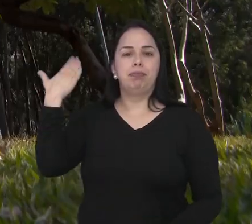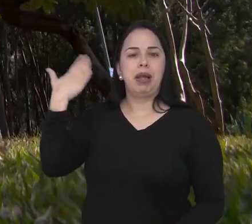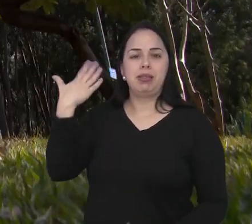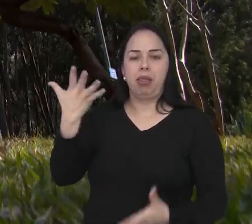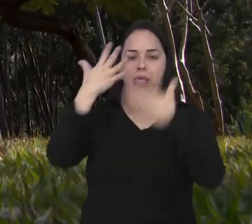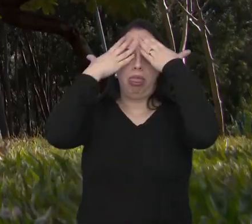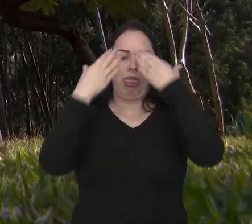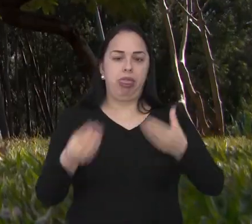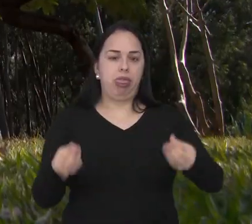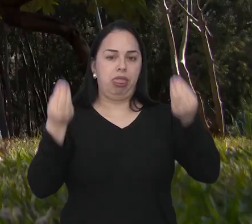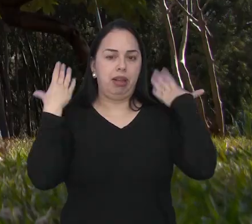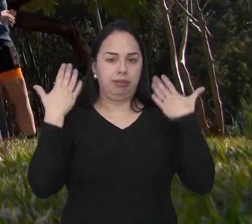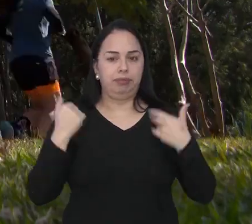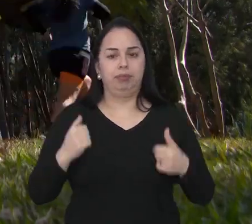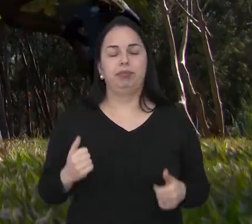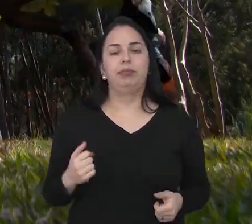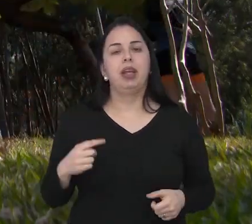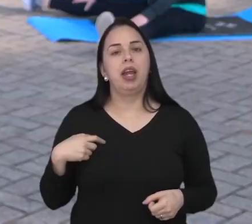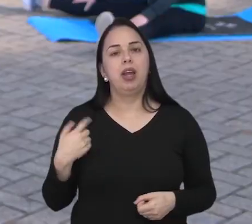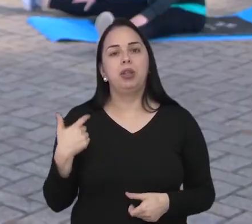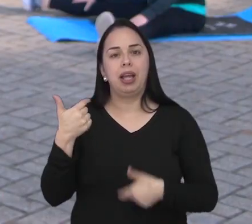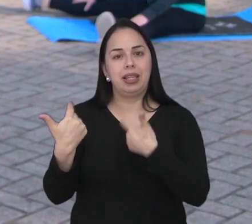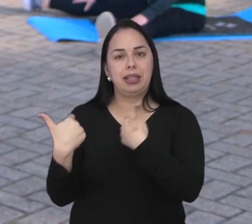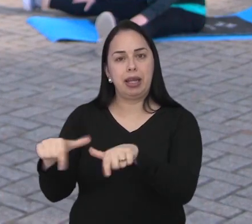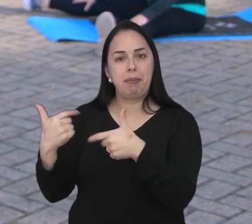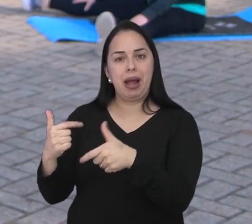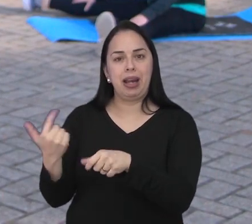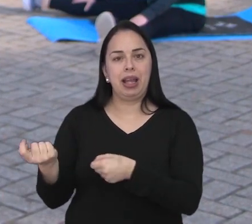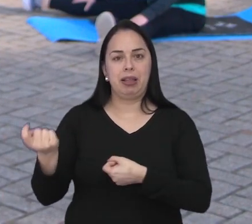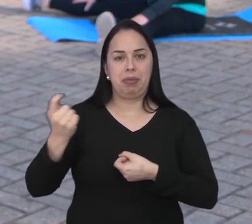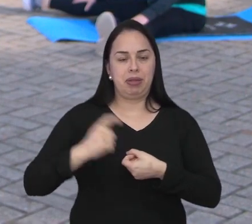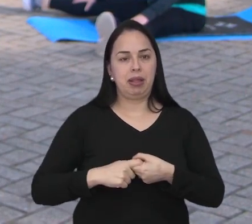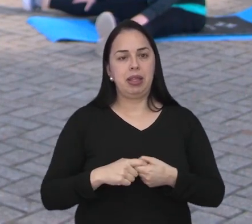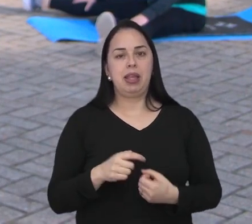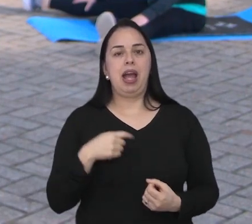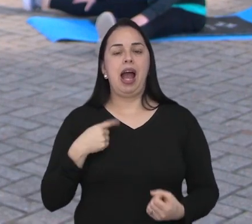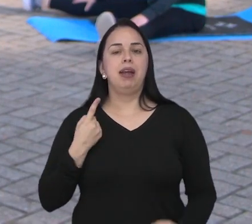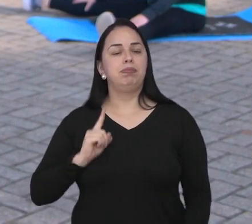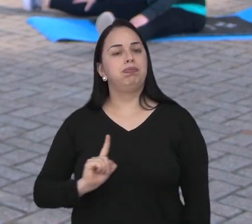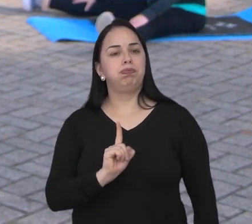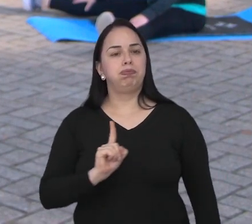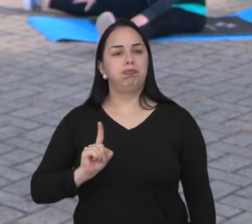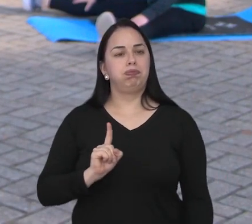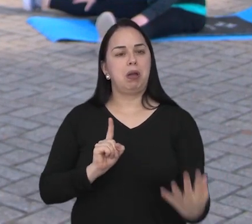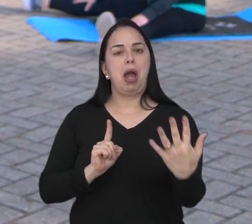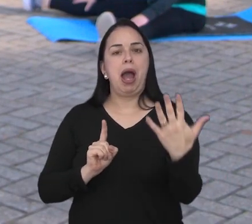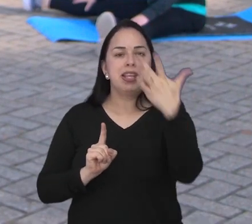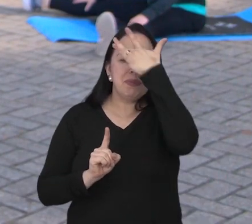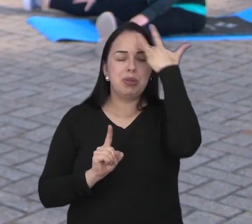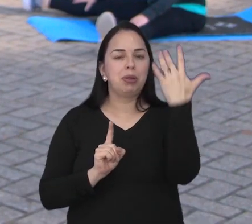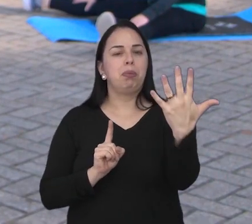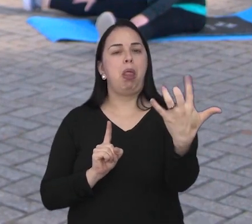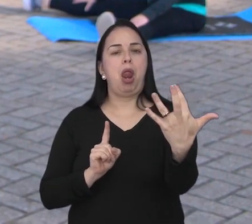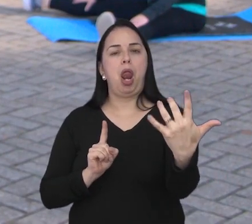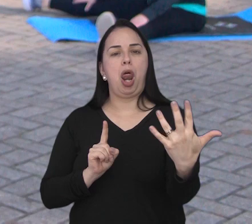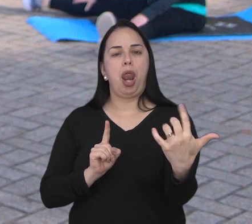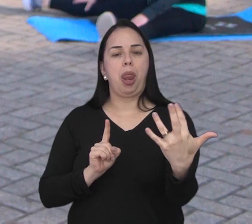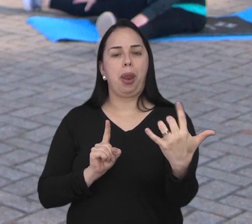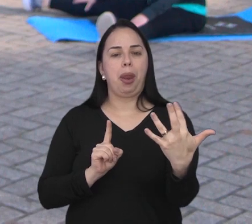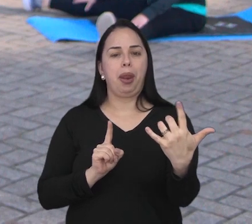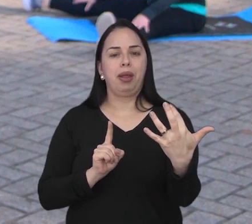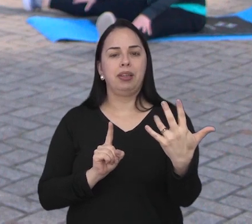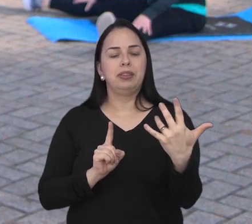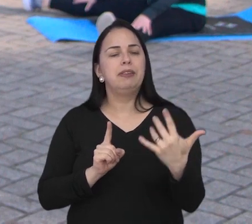Tudo para esquecer velhos hábitos. Tudo começou quando eu voltava do trabalho, veio um pessoal correndo na avenida, perto da empresa onde eu